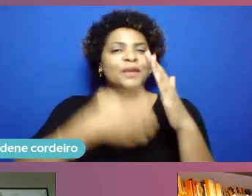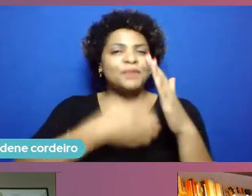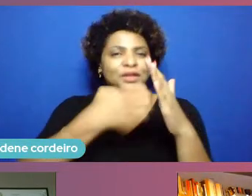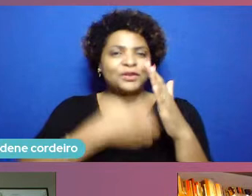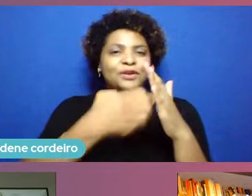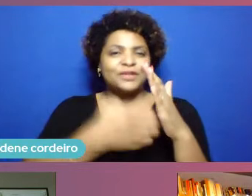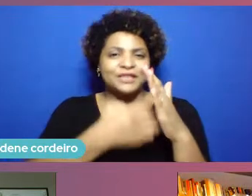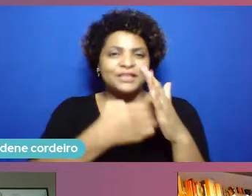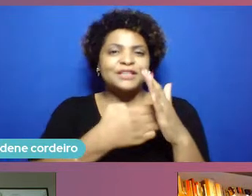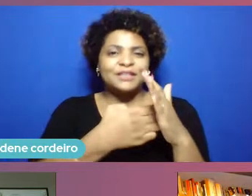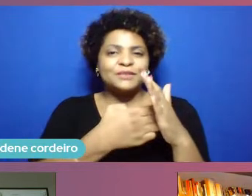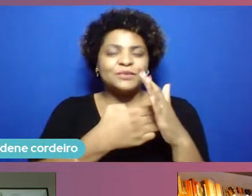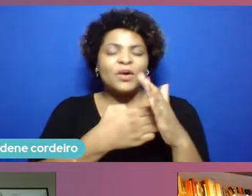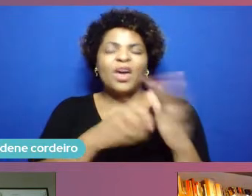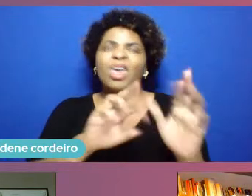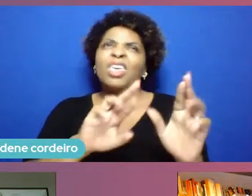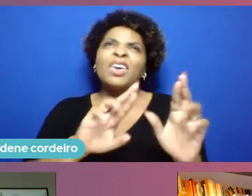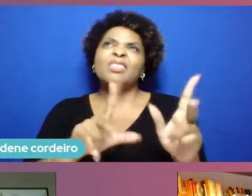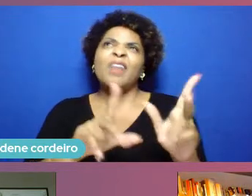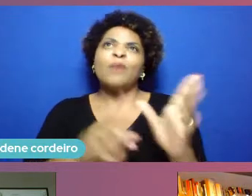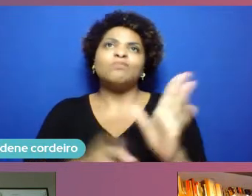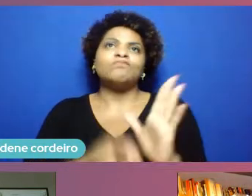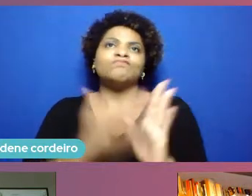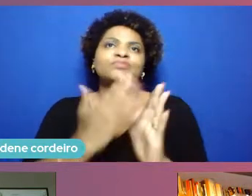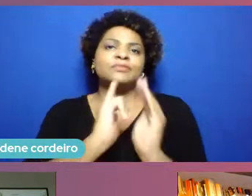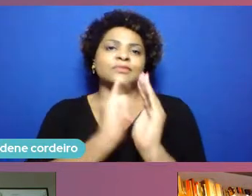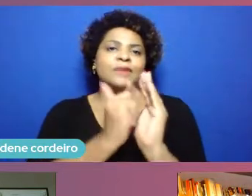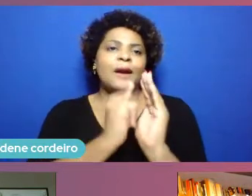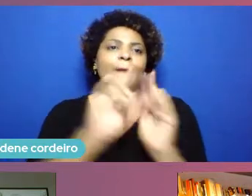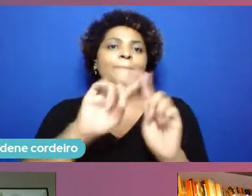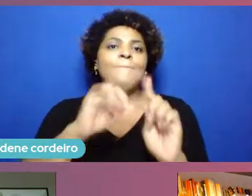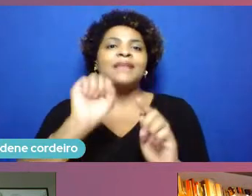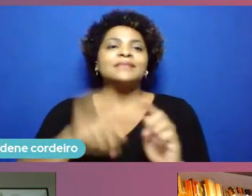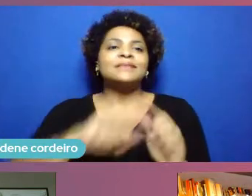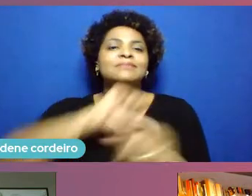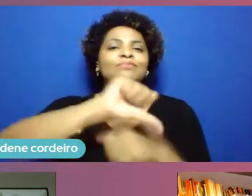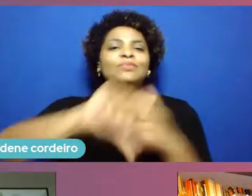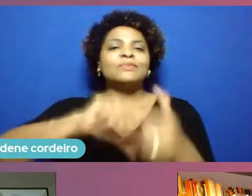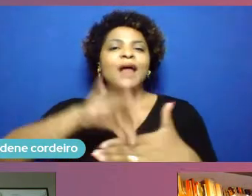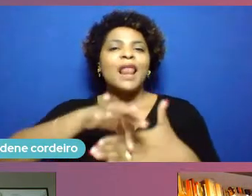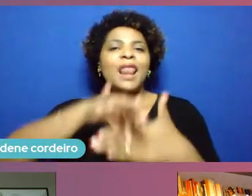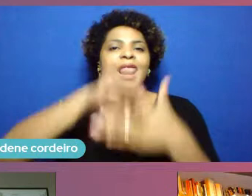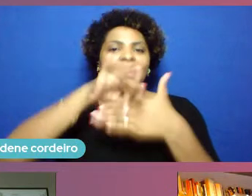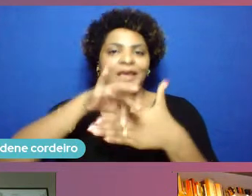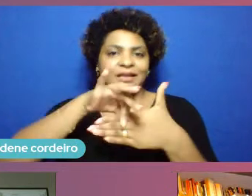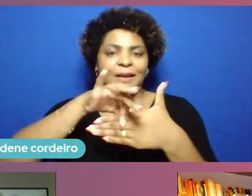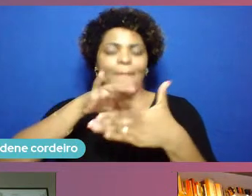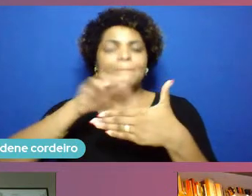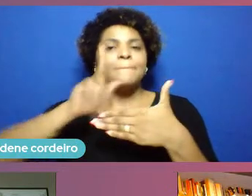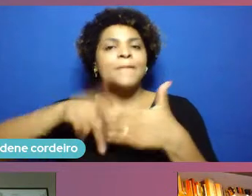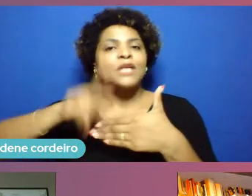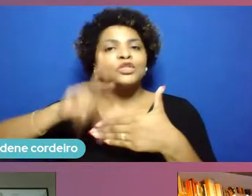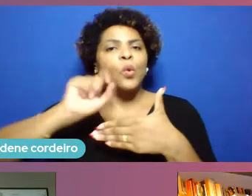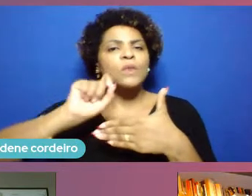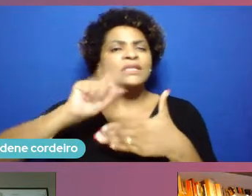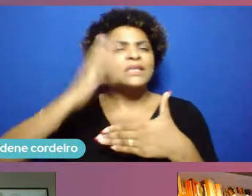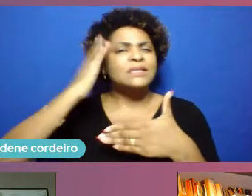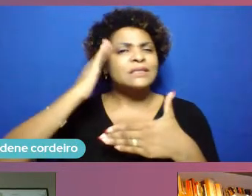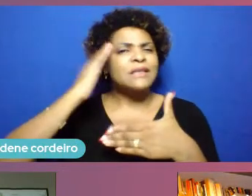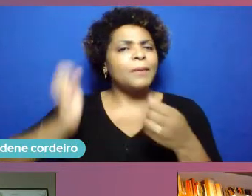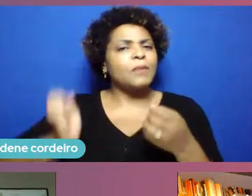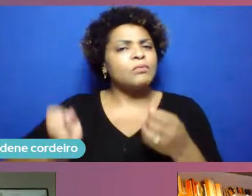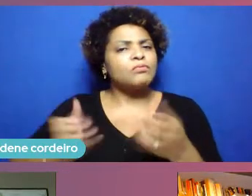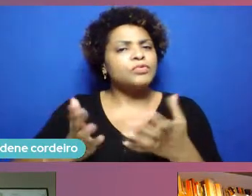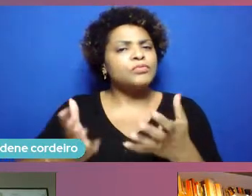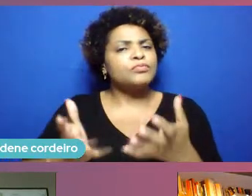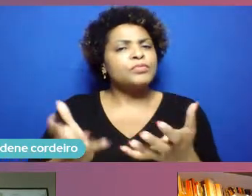novas startups mas para se tornarem líderes ou para se tornarem pessoas que sabem colaborar melhor e